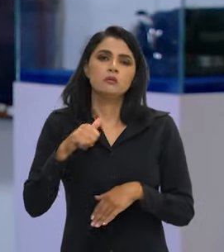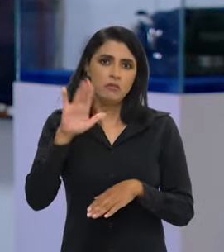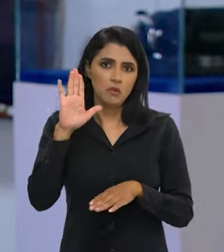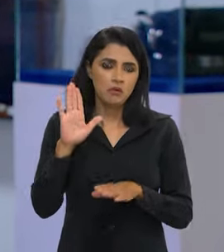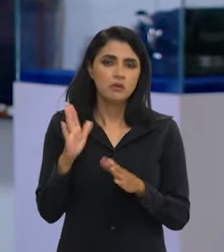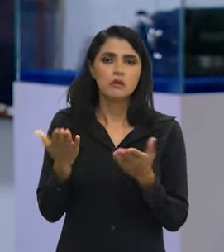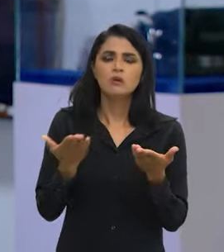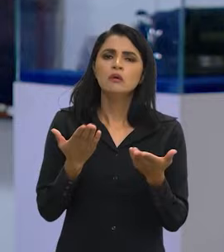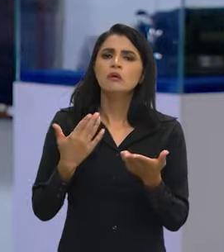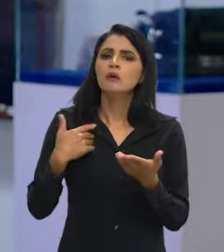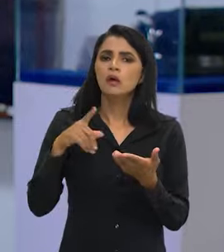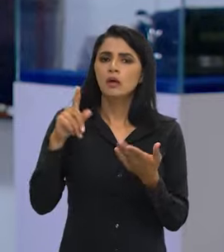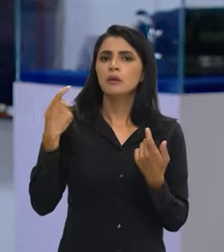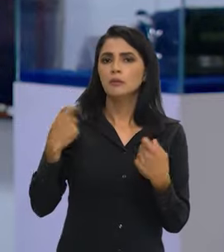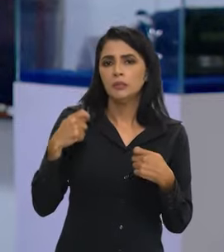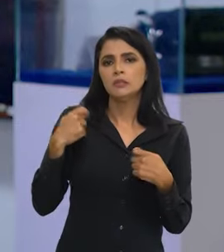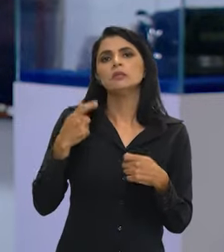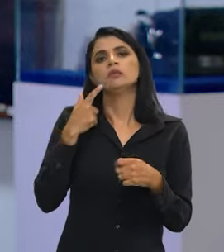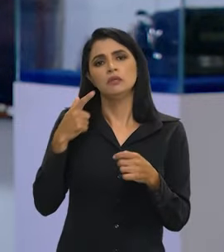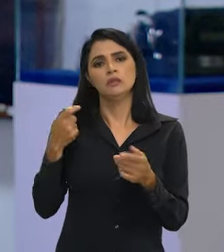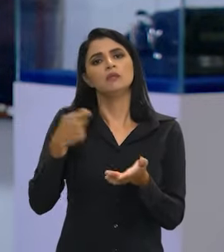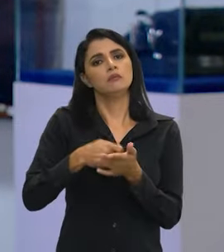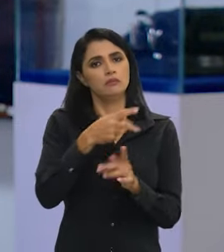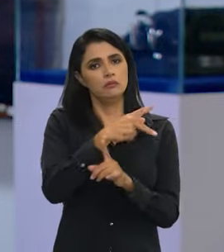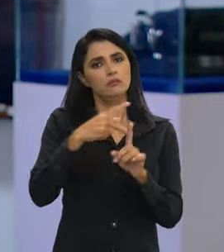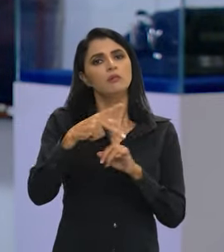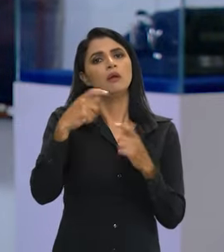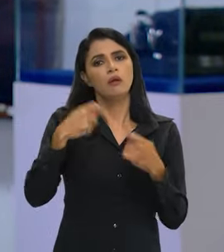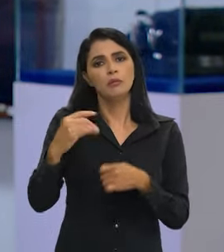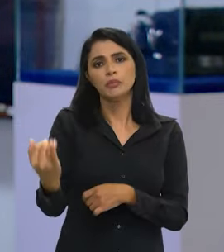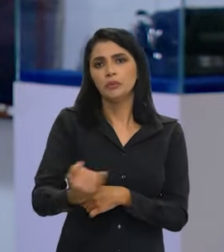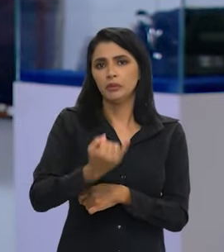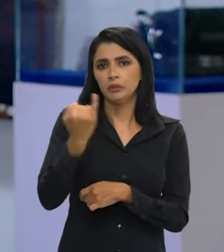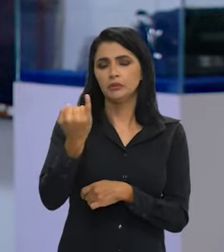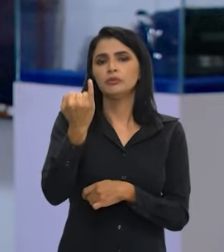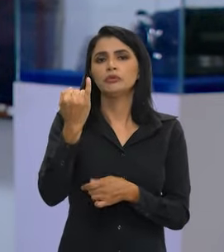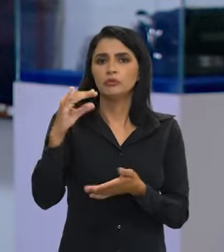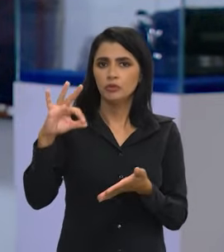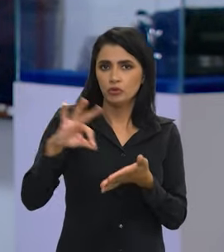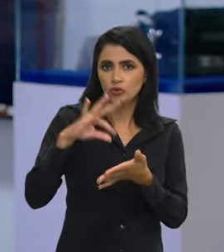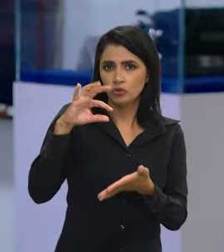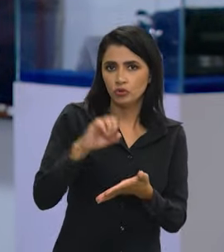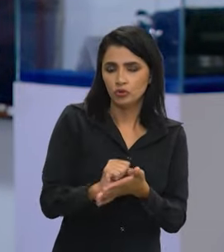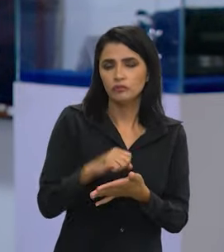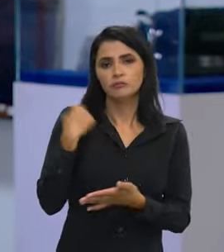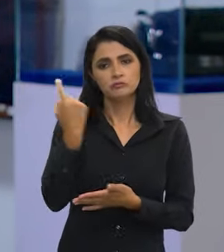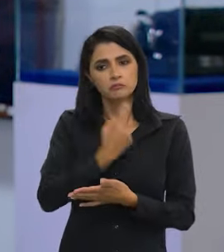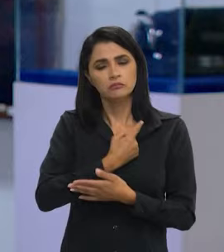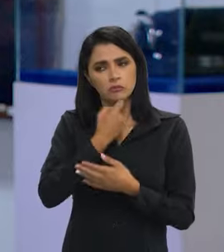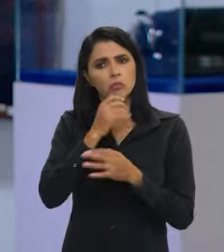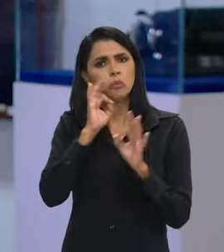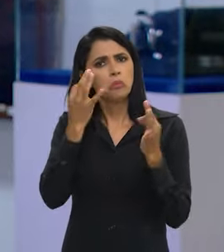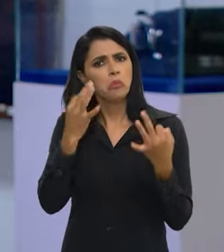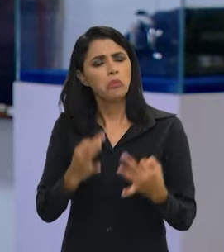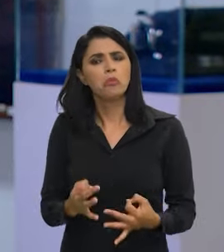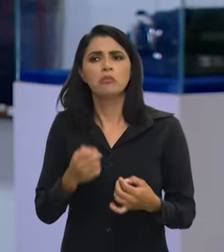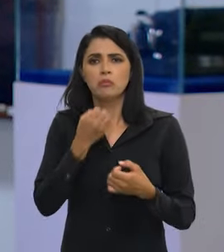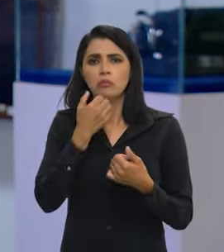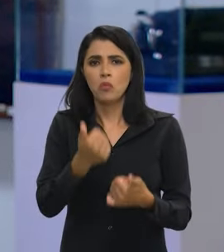O que impõe mais ainda a necessidade de estar na Previdência. Então, para nós, foi um grande ganho.